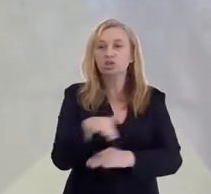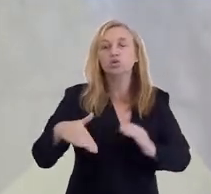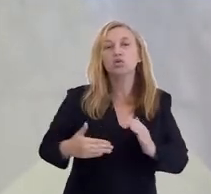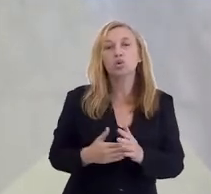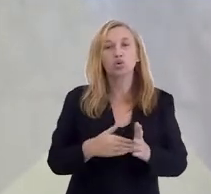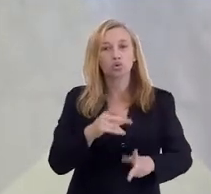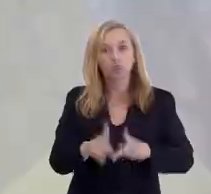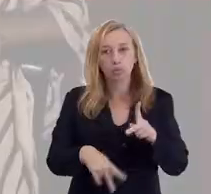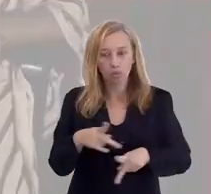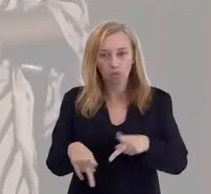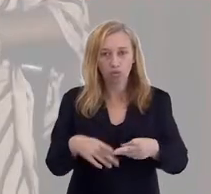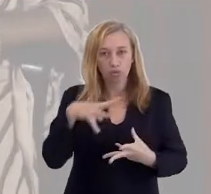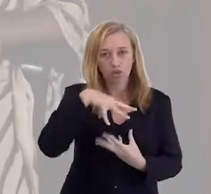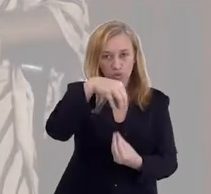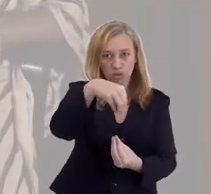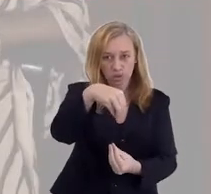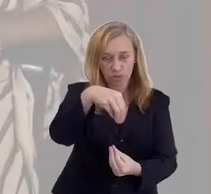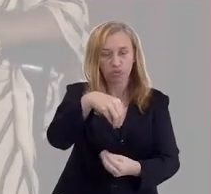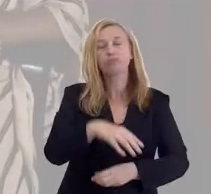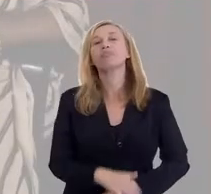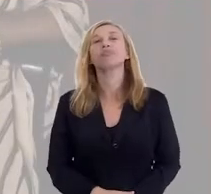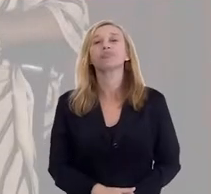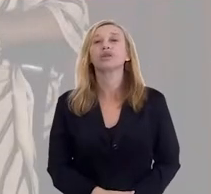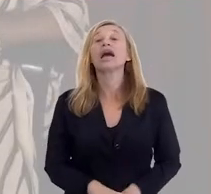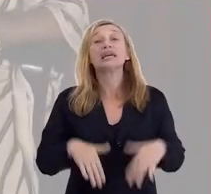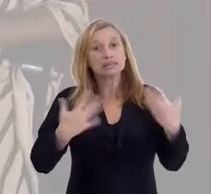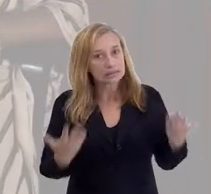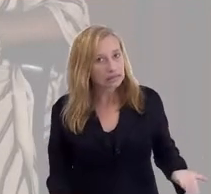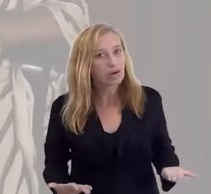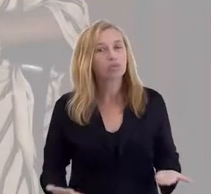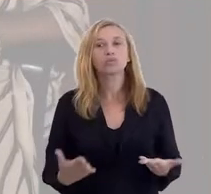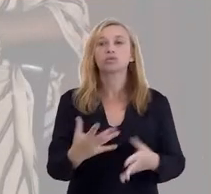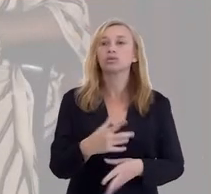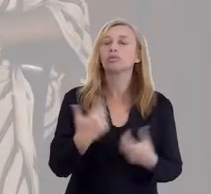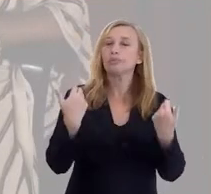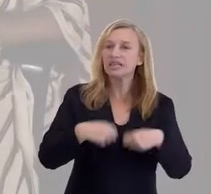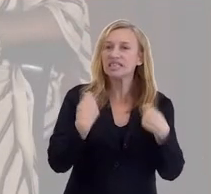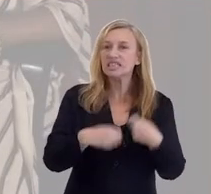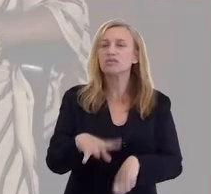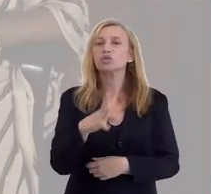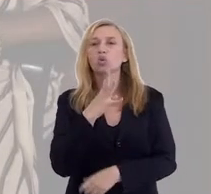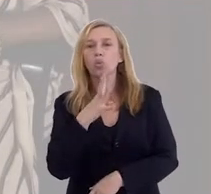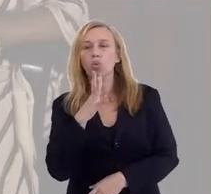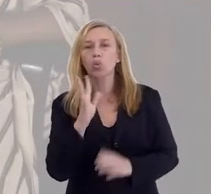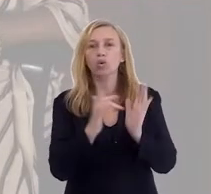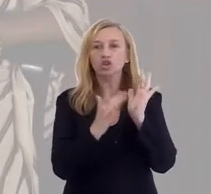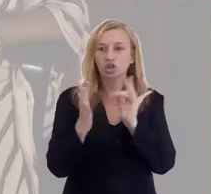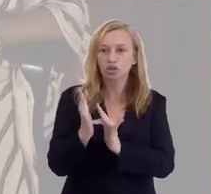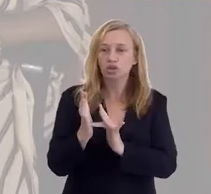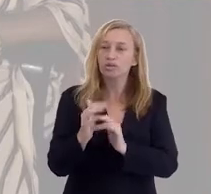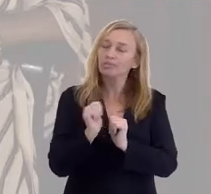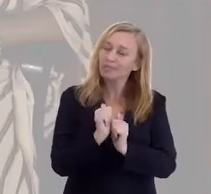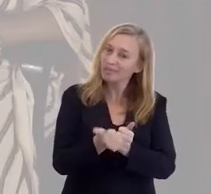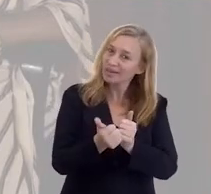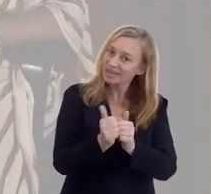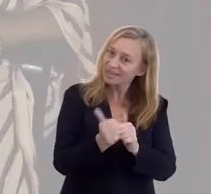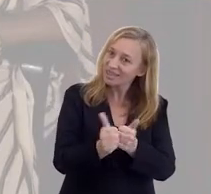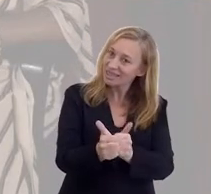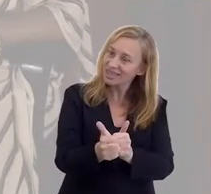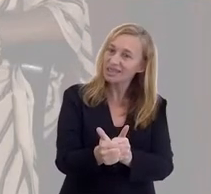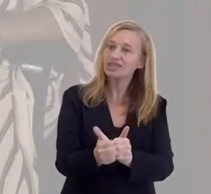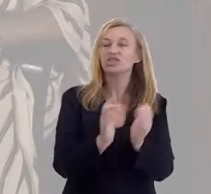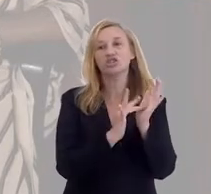humanidade, dito pelos próprios espíritos. Então, a gente precisa conhecer Jesus